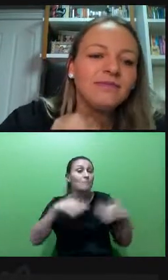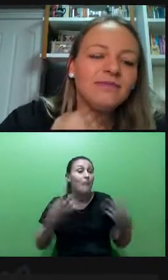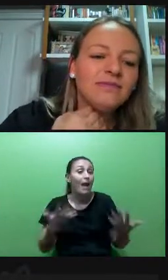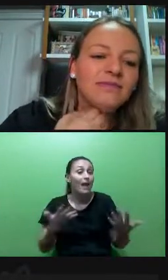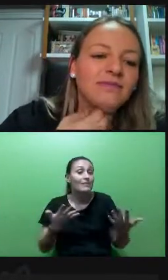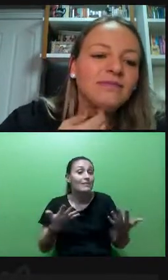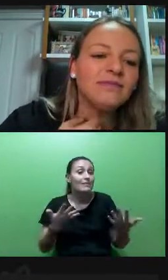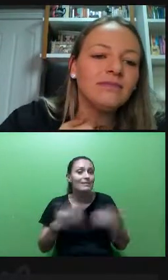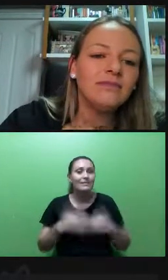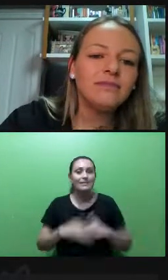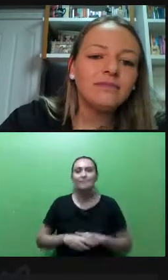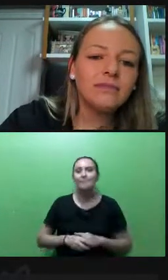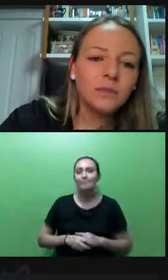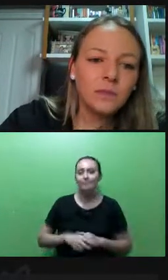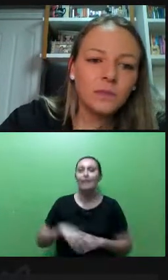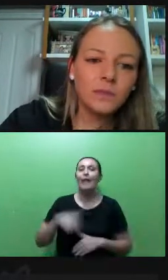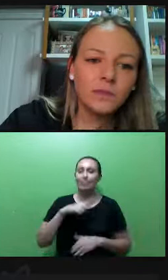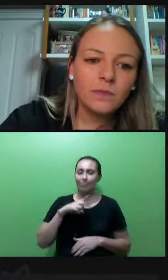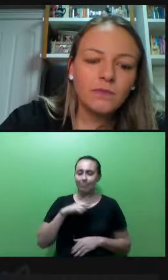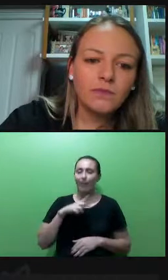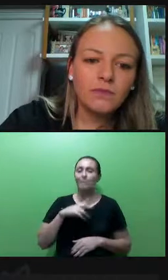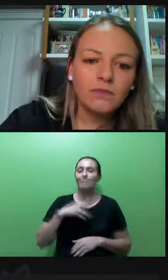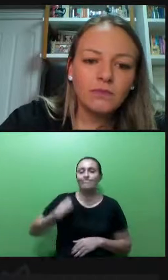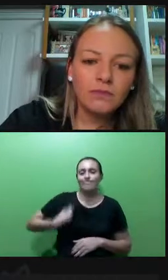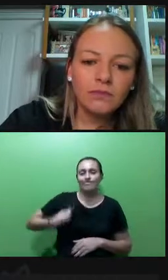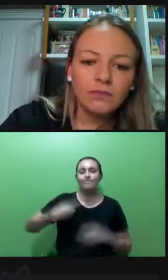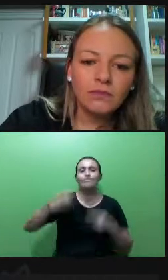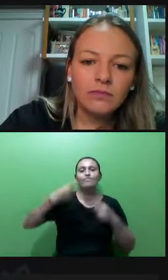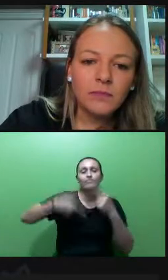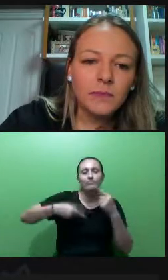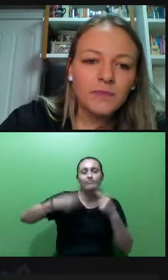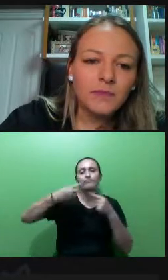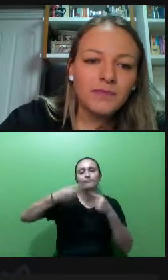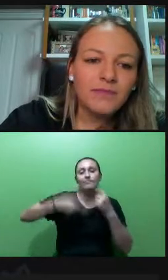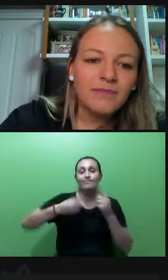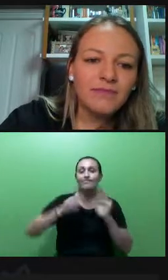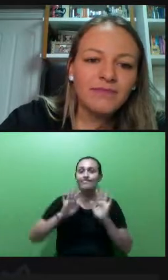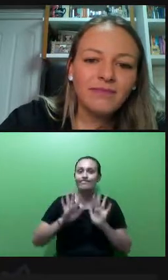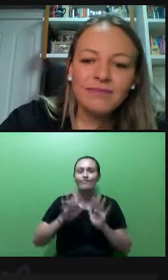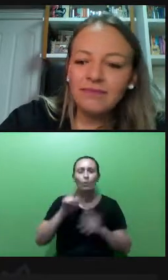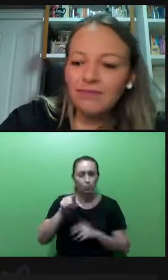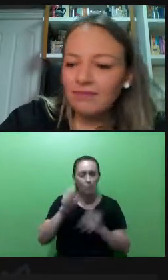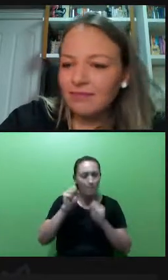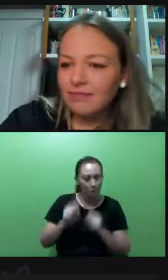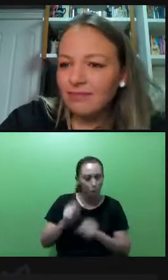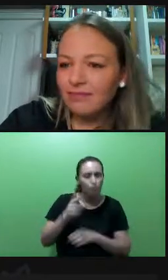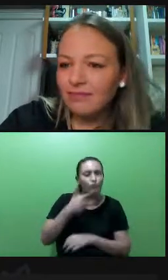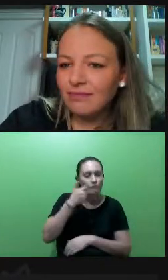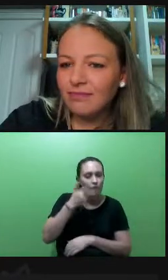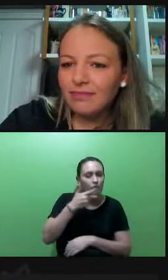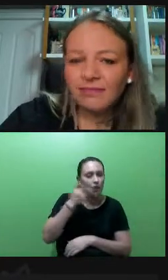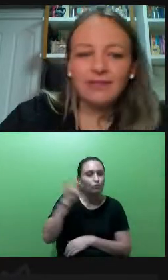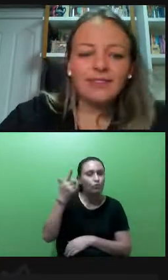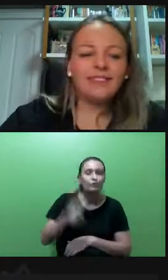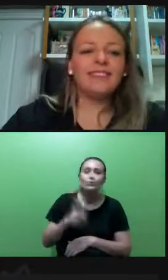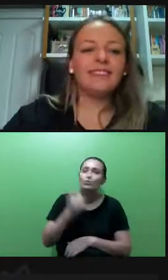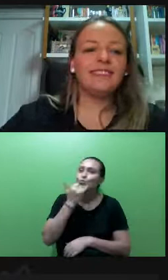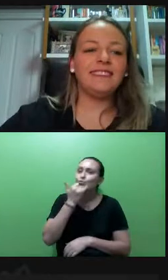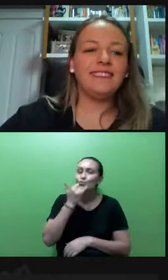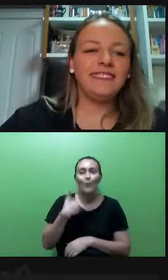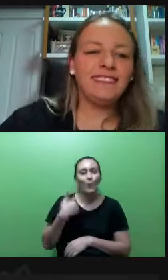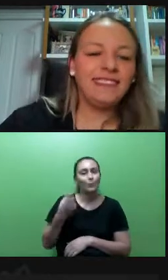Está travando um pouco para mim. Pode repetir, não sei se é a minha internet ou a tua internet, mas eu não consegui te ouvir. Desculpa,